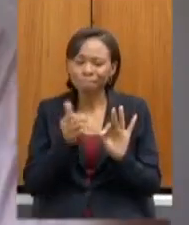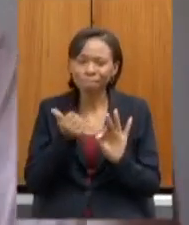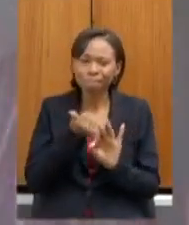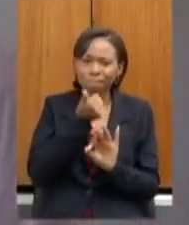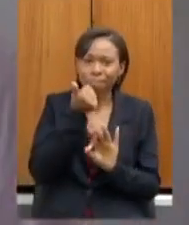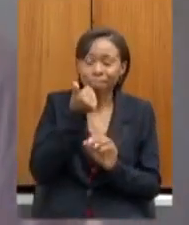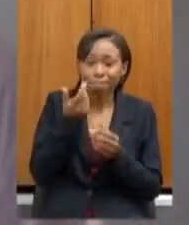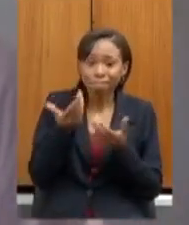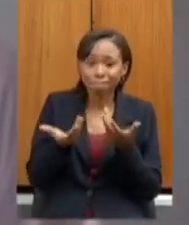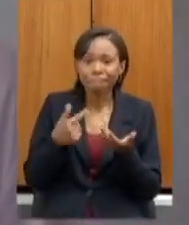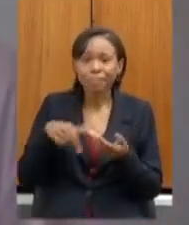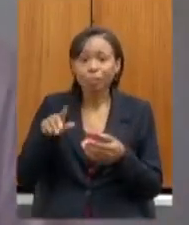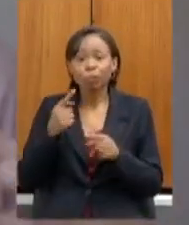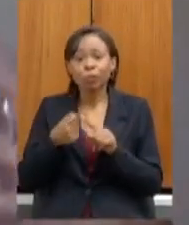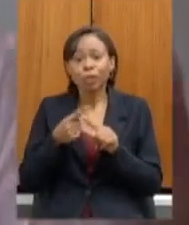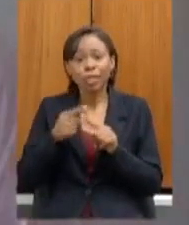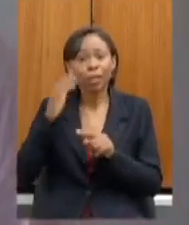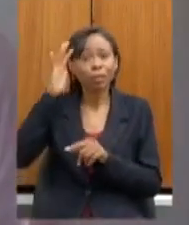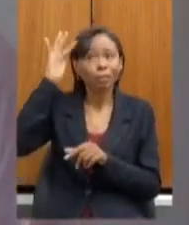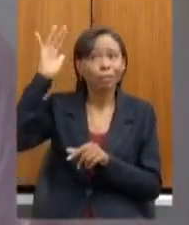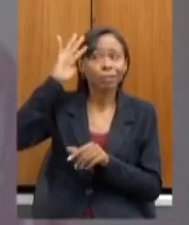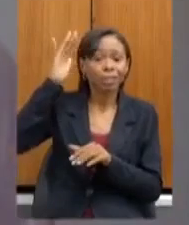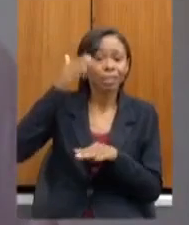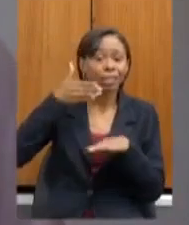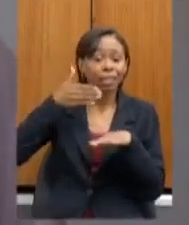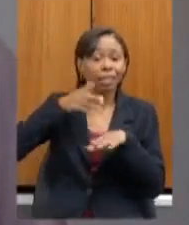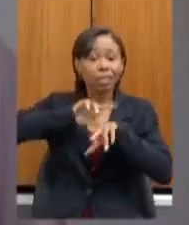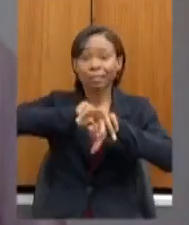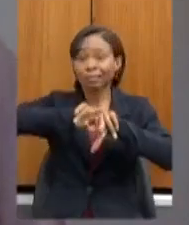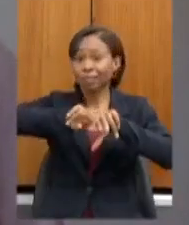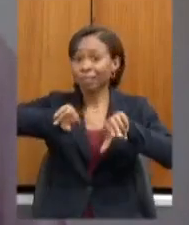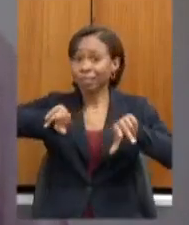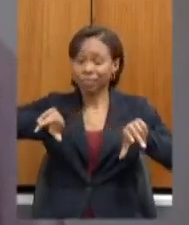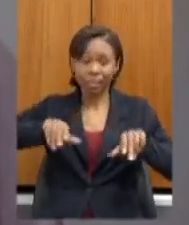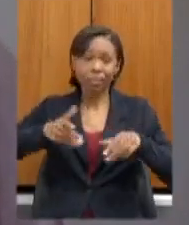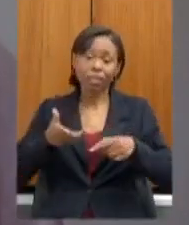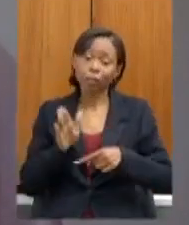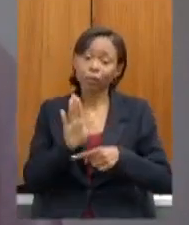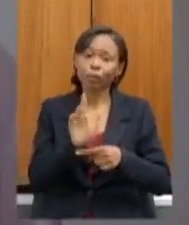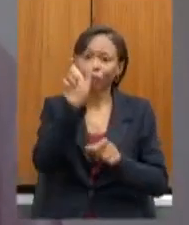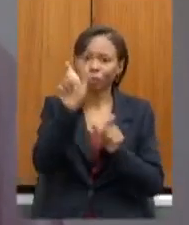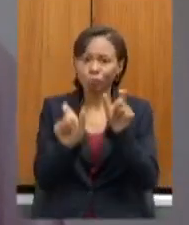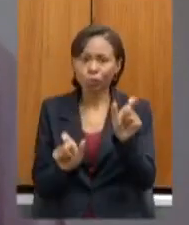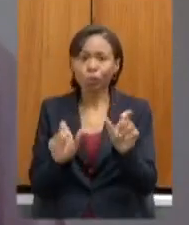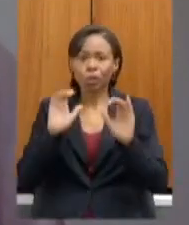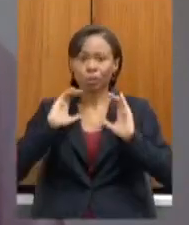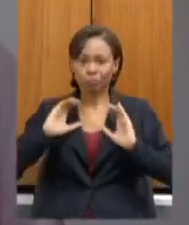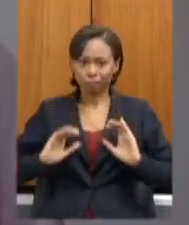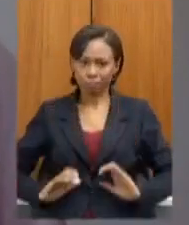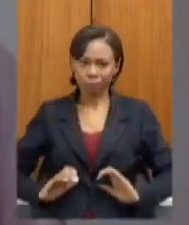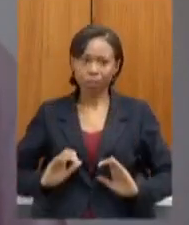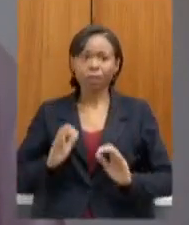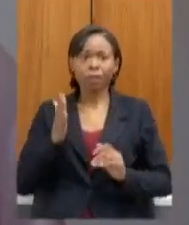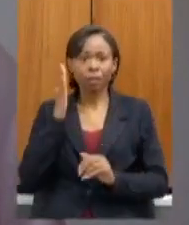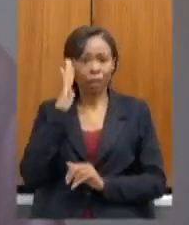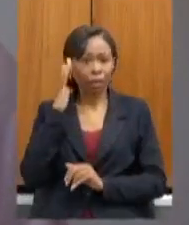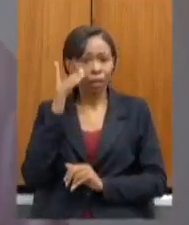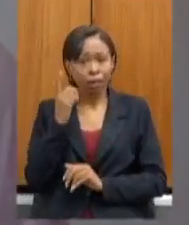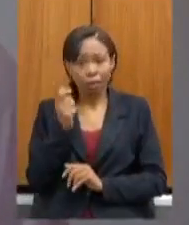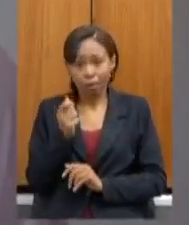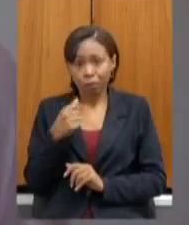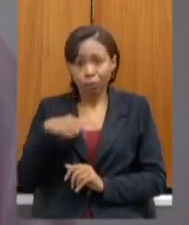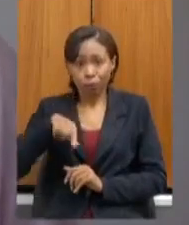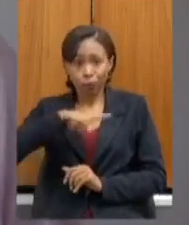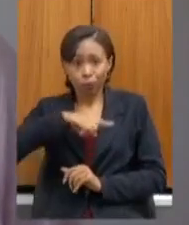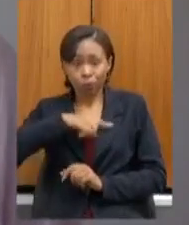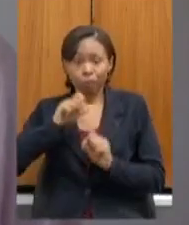a diferentes formas de pensar é o que faz um cidadão ser cidadão eu acho que a gente pode dizer mais uma